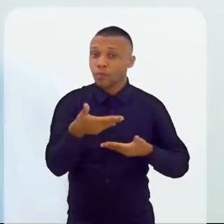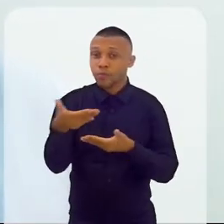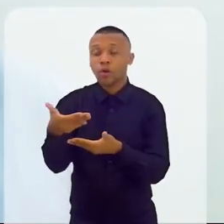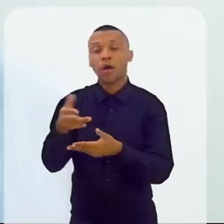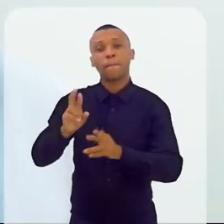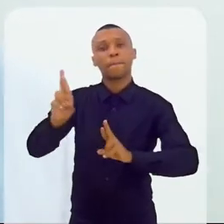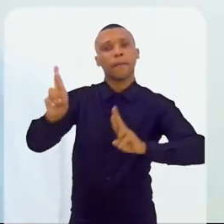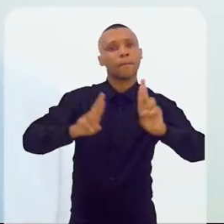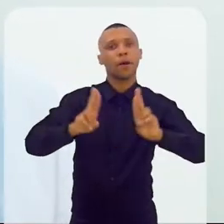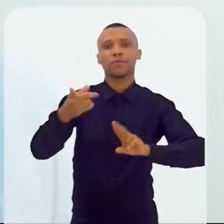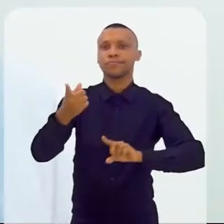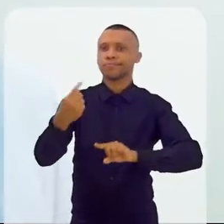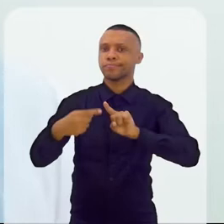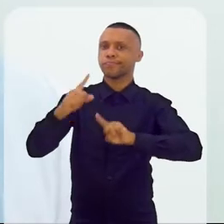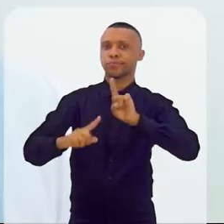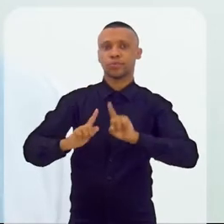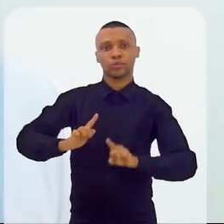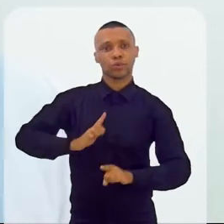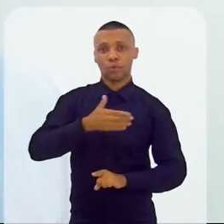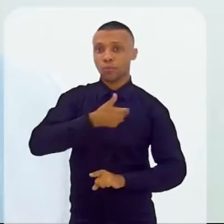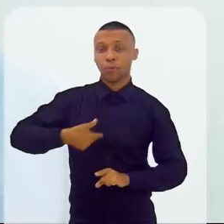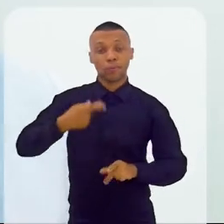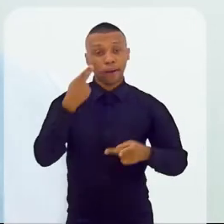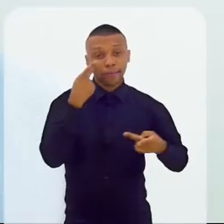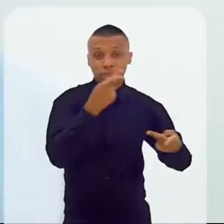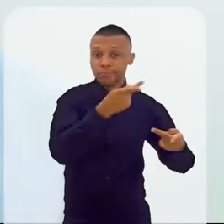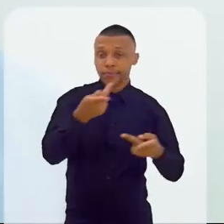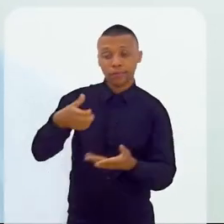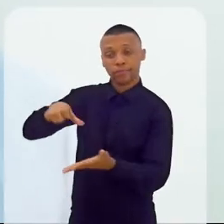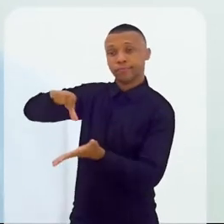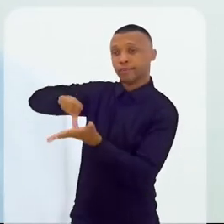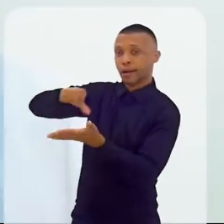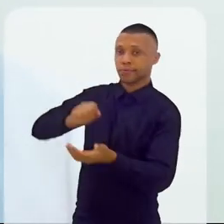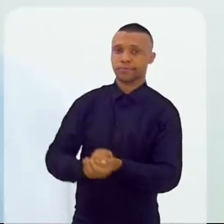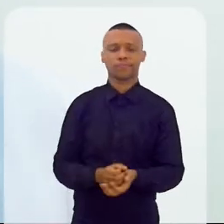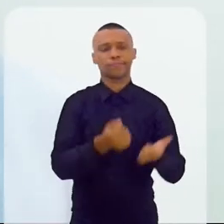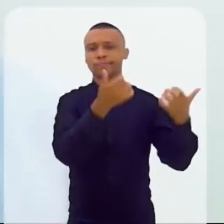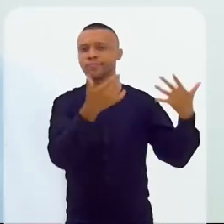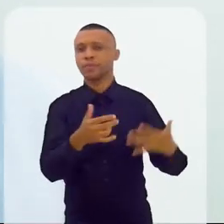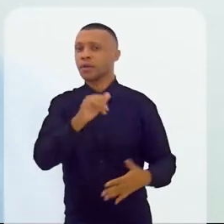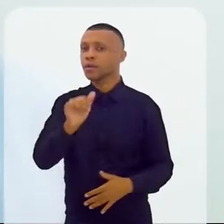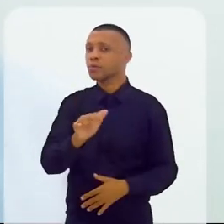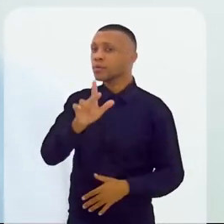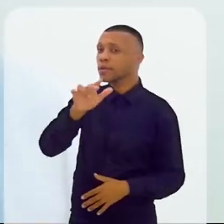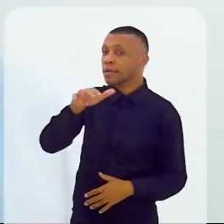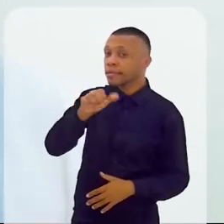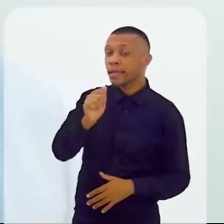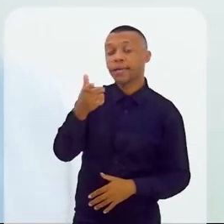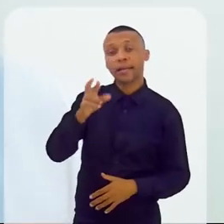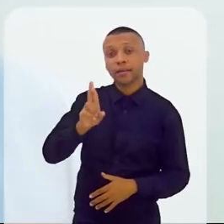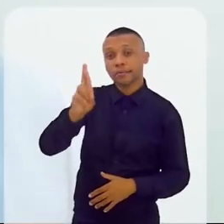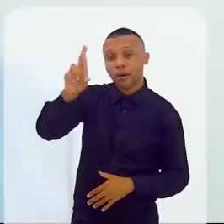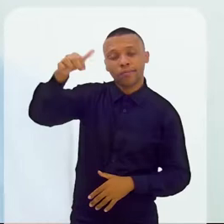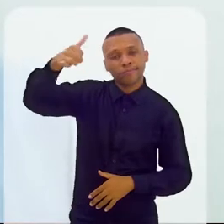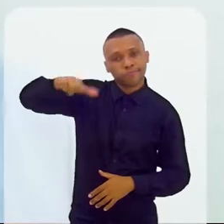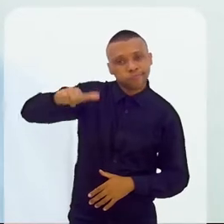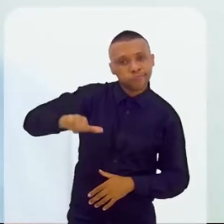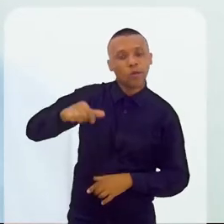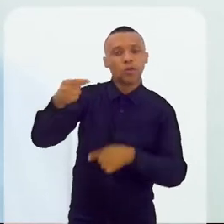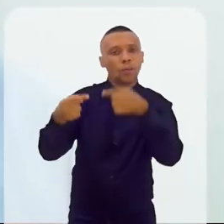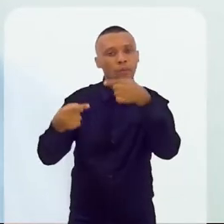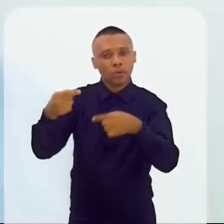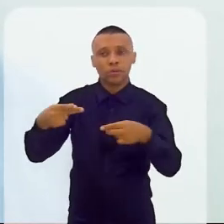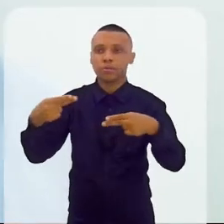agentes de desenvolvimento e gestores públicos a visitar o espaço. Quem conta para a gente é a Juliana Loma, analista de políticas